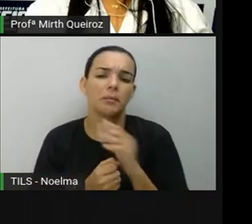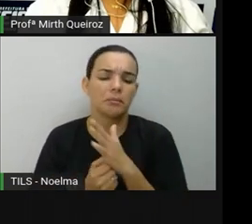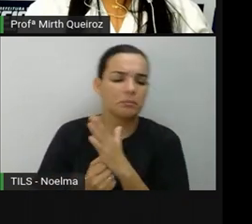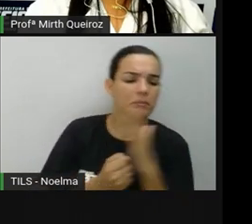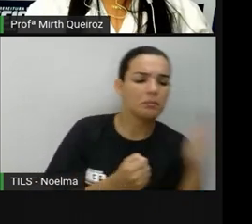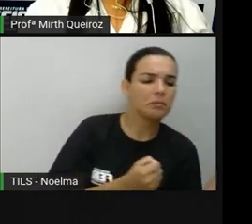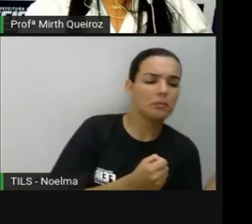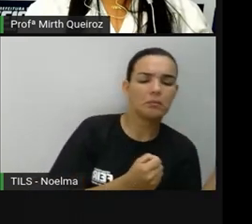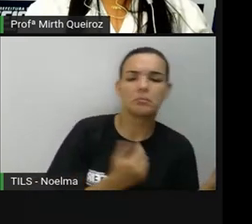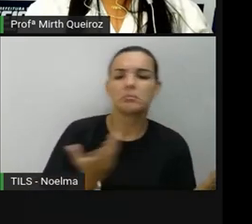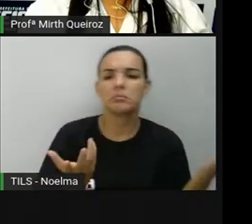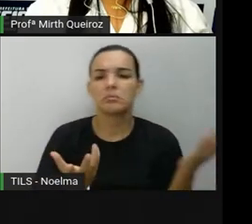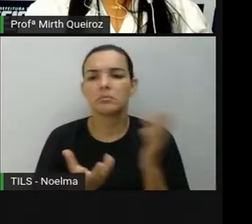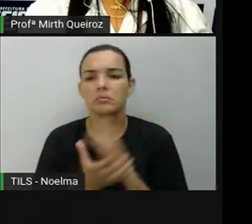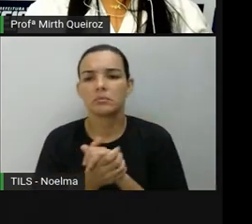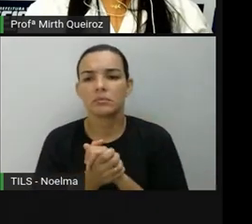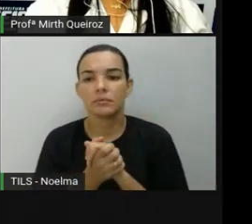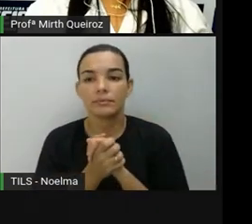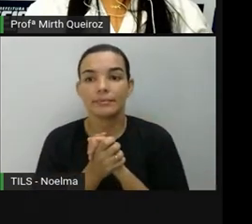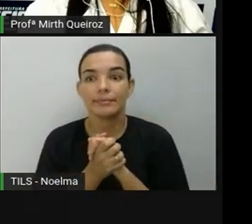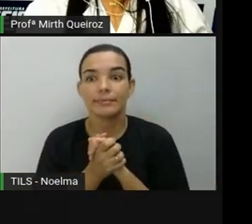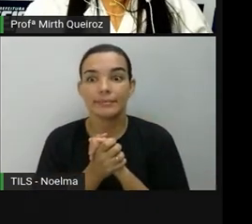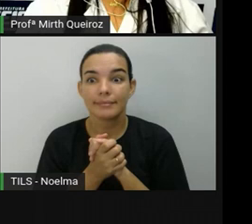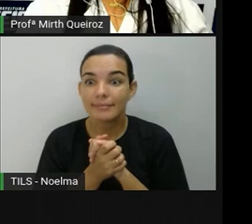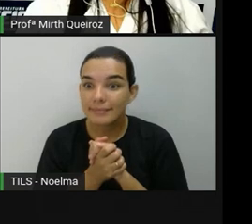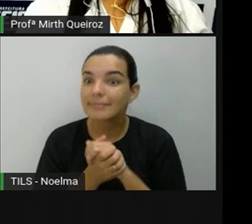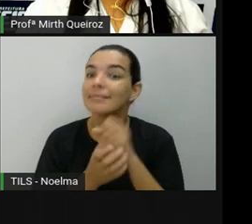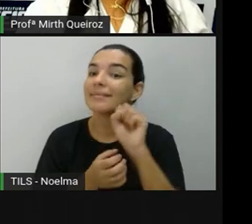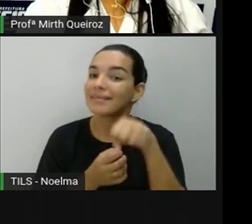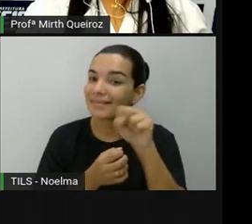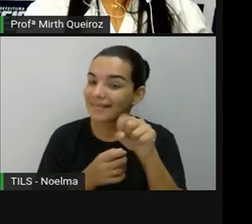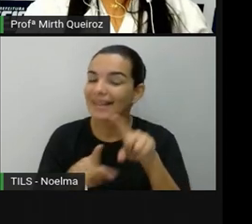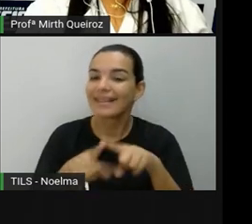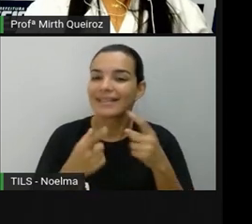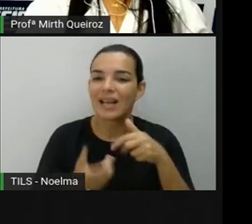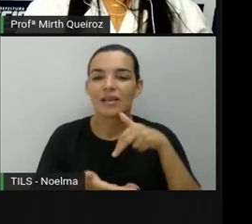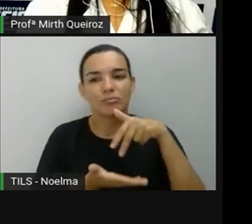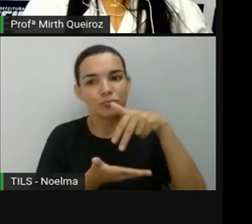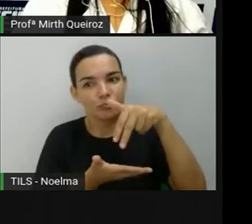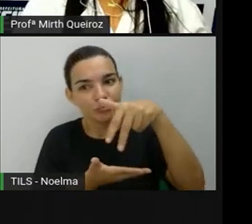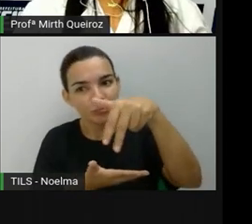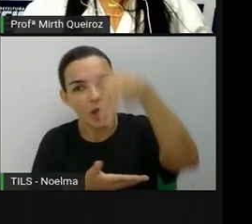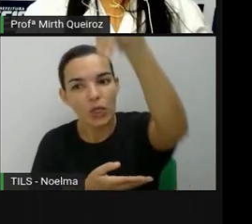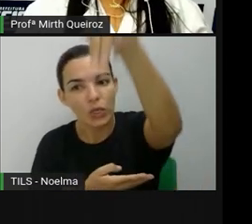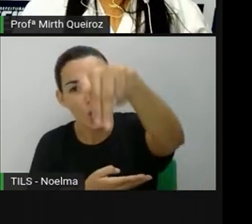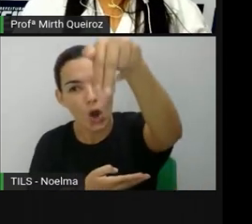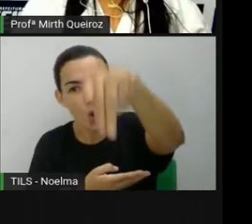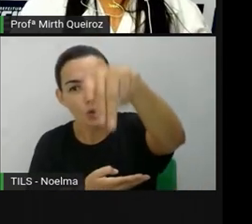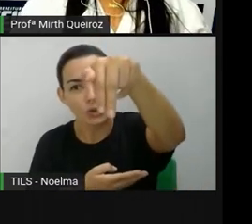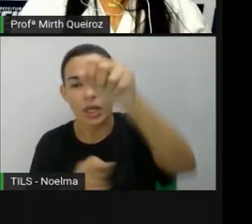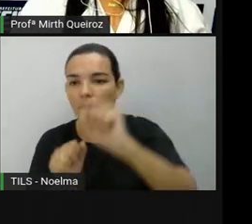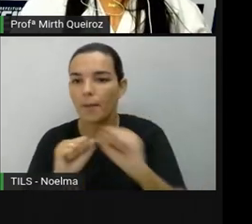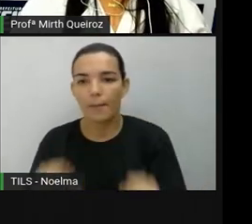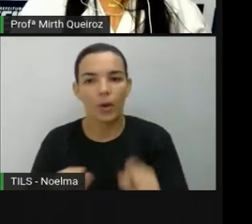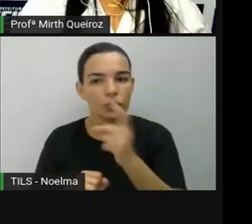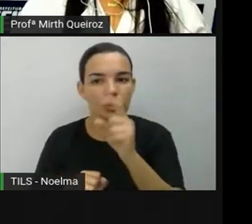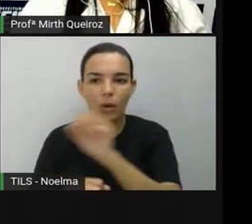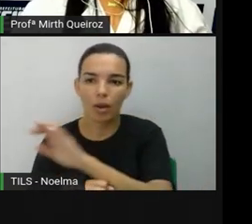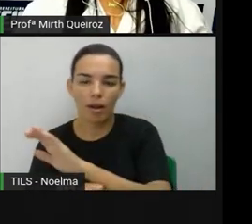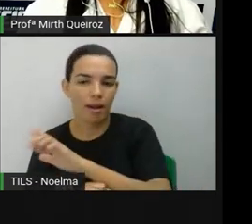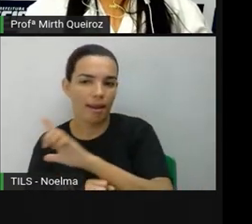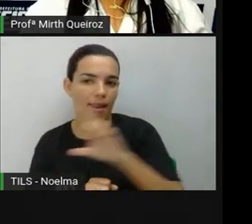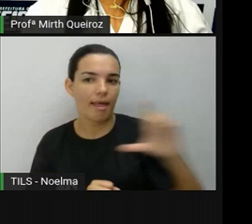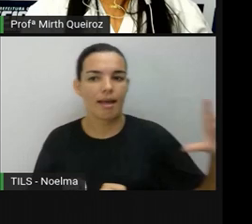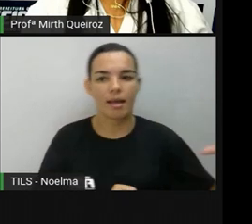O vocês acham? Hum... Seguir em frente, né. Então ao lado ele não poderia ir. Porque